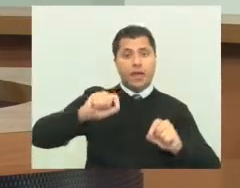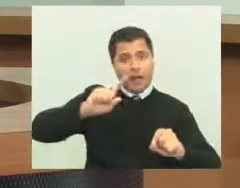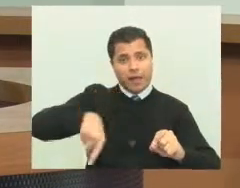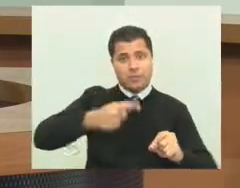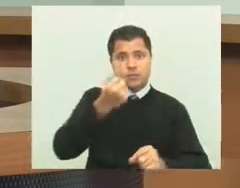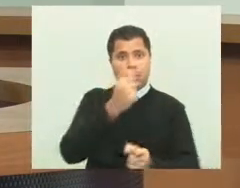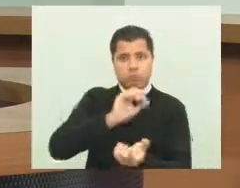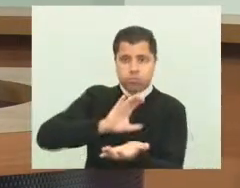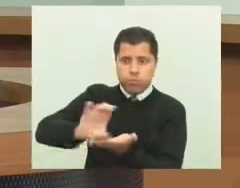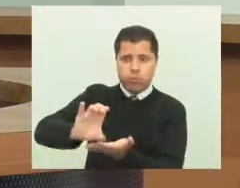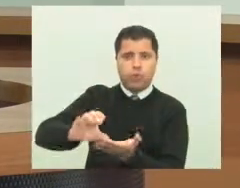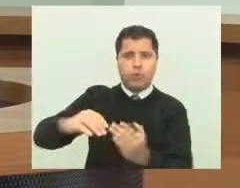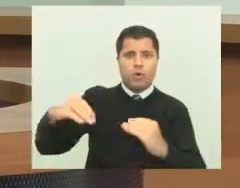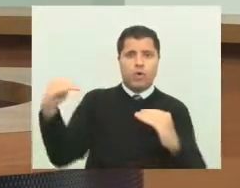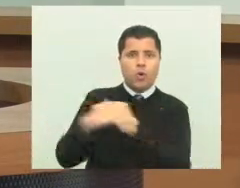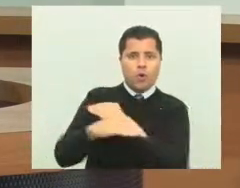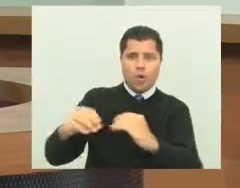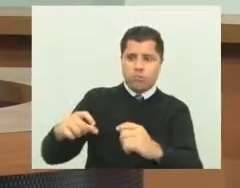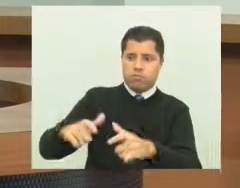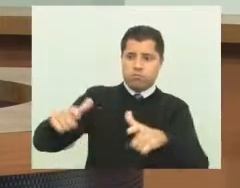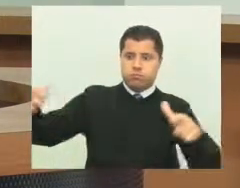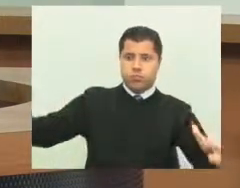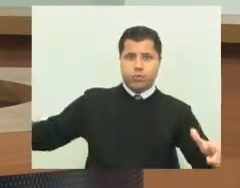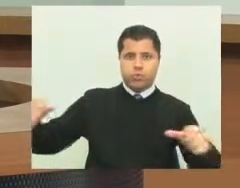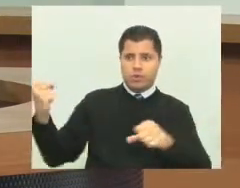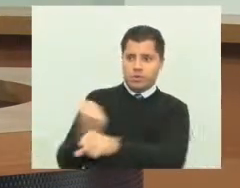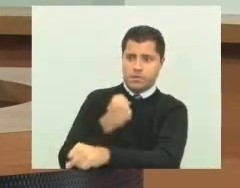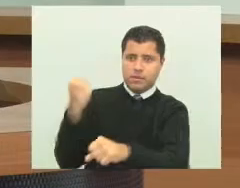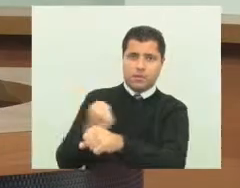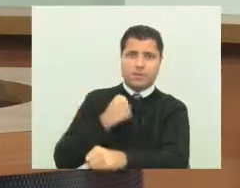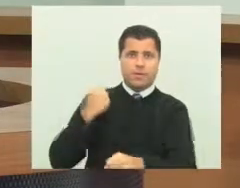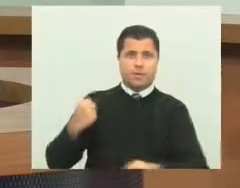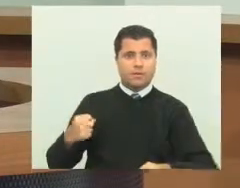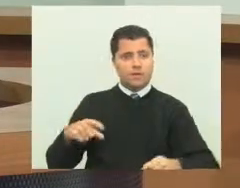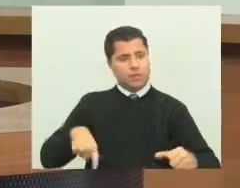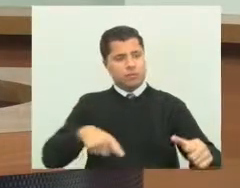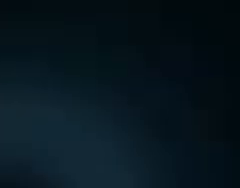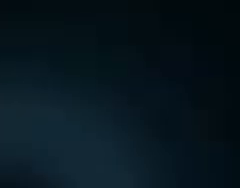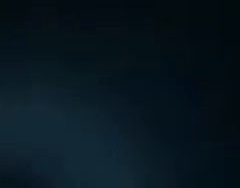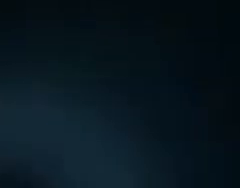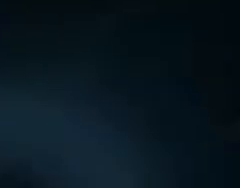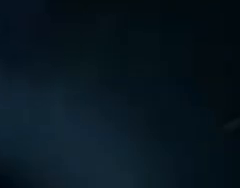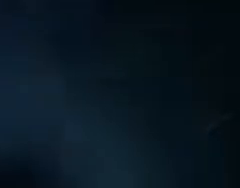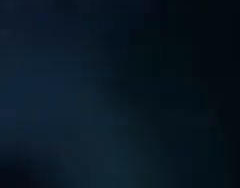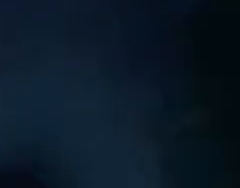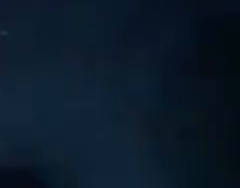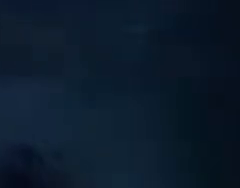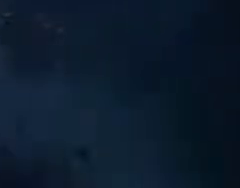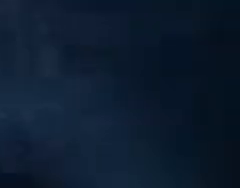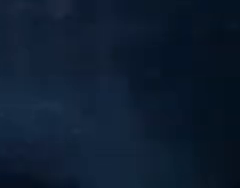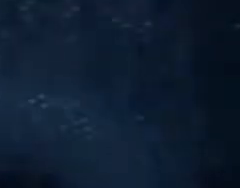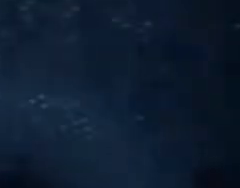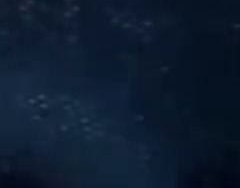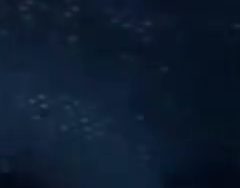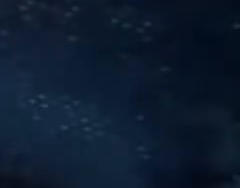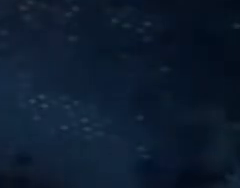ampliação das vias públicas, é o crescimento da nossa cidade. E a